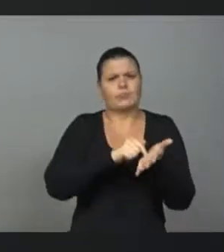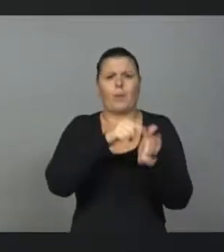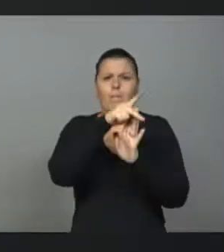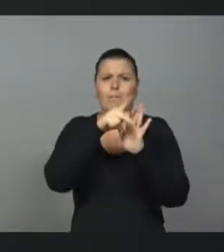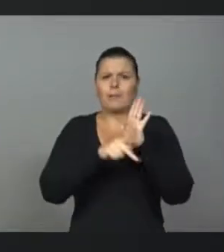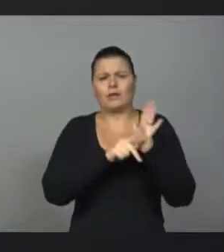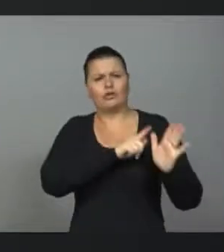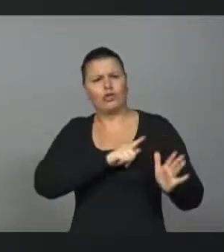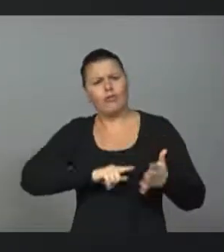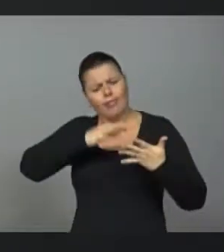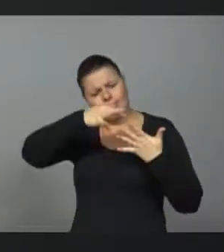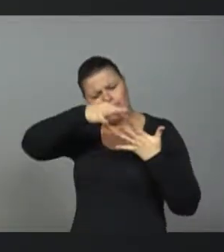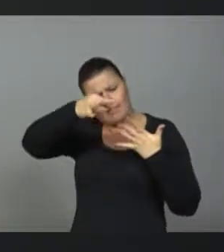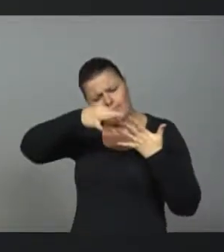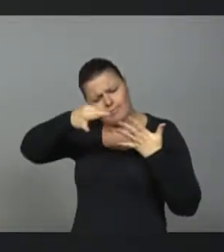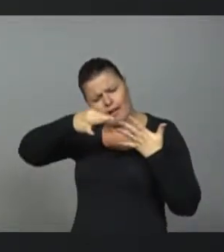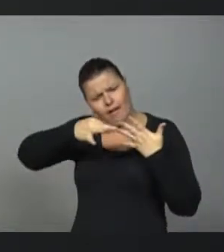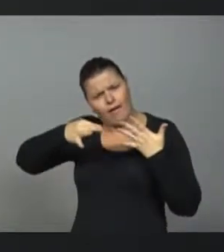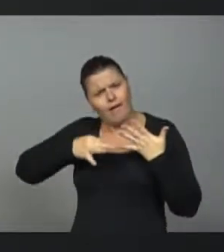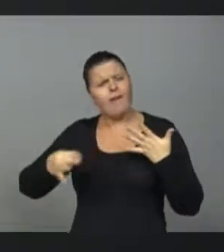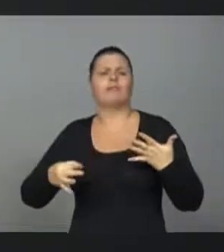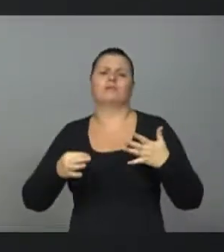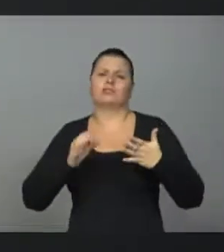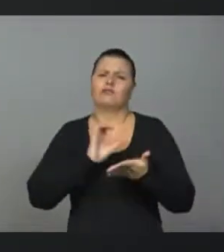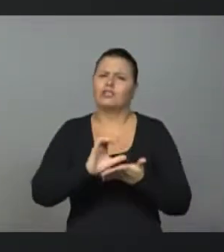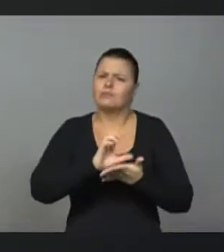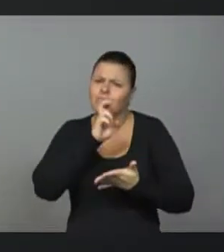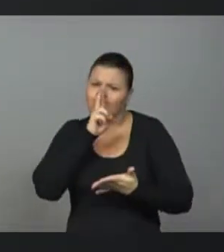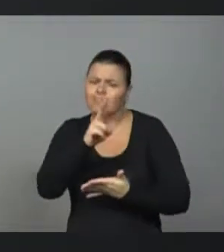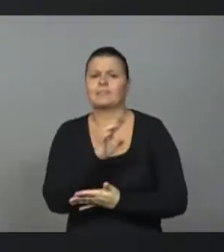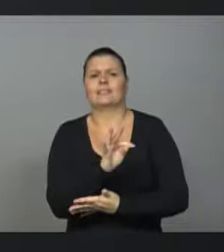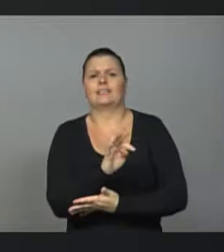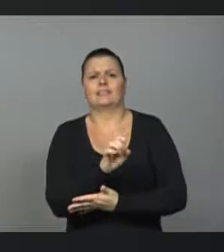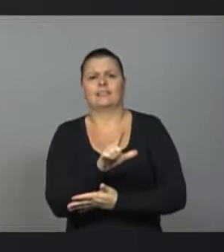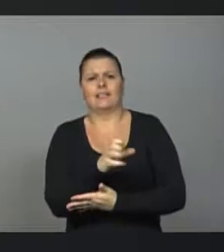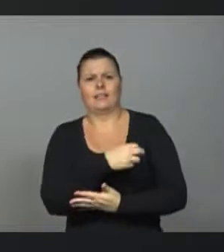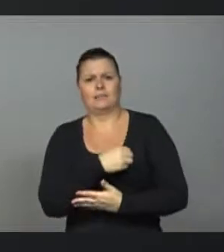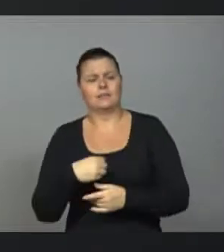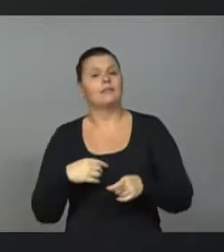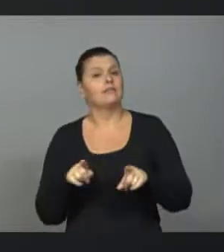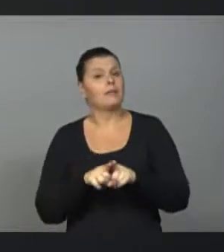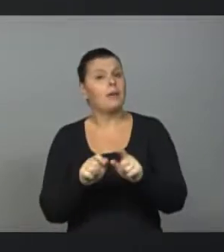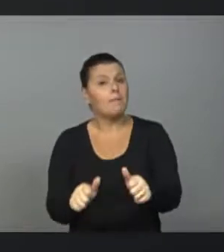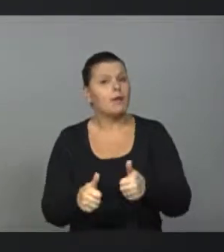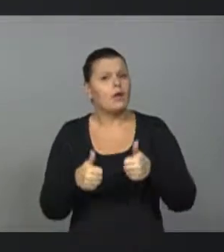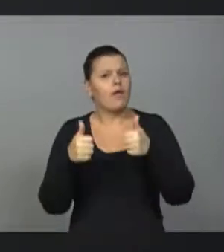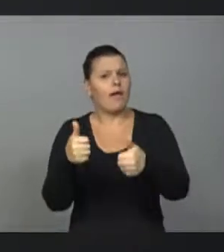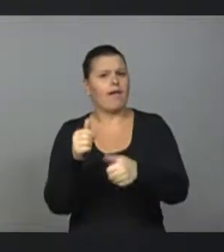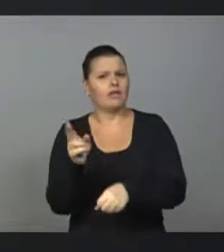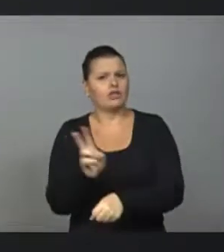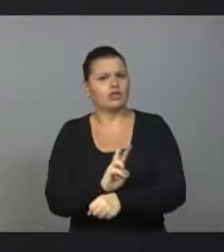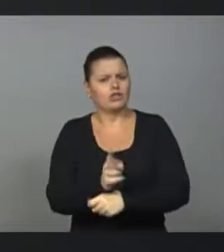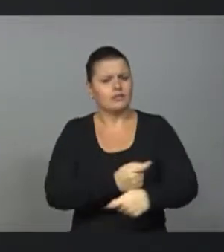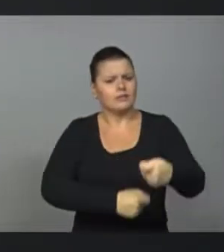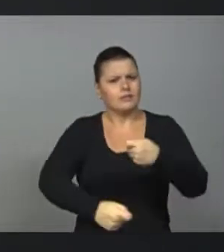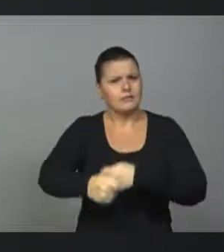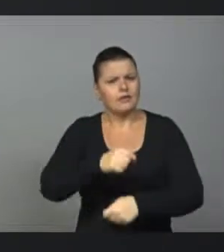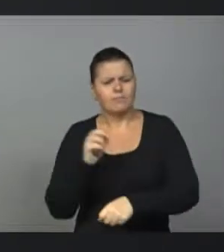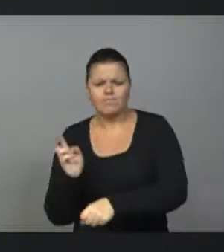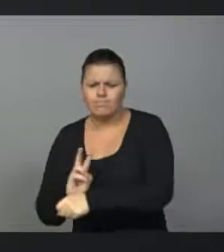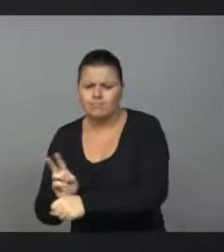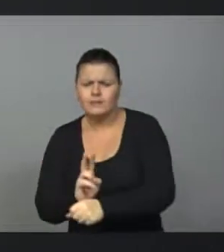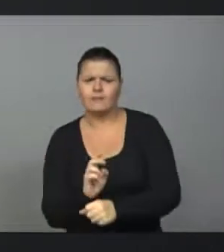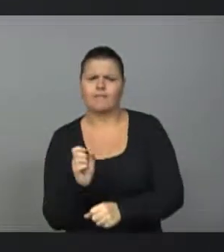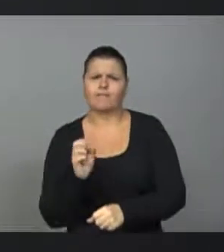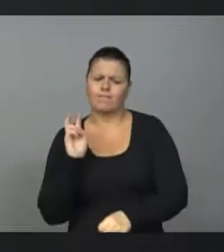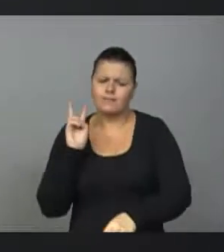detalhadamente, um investimento maciço em telemedicina. E também melhorar a gestão, melhorar a fiscalização dos serviços prestados, melhorar